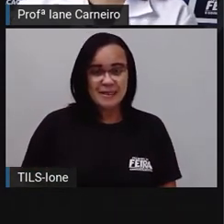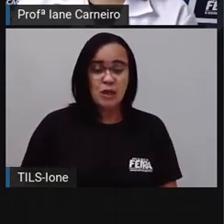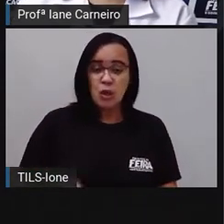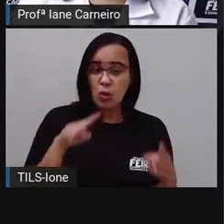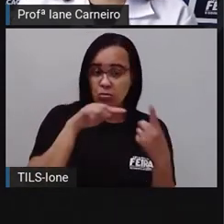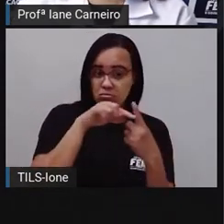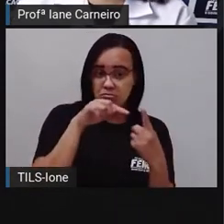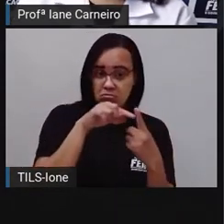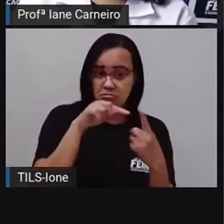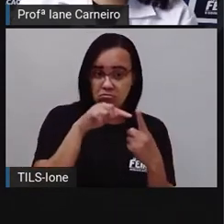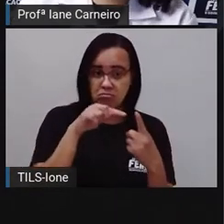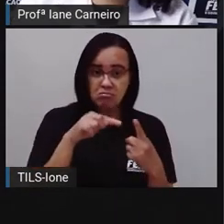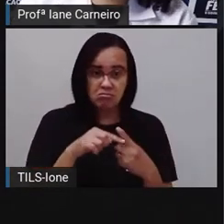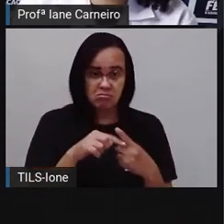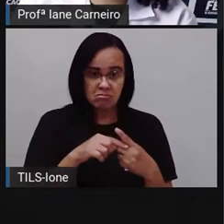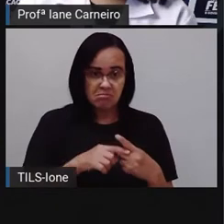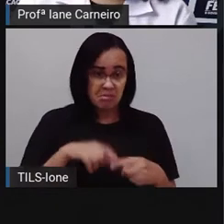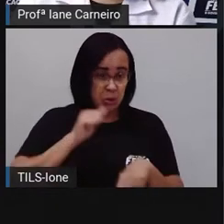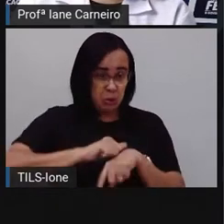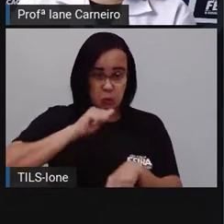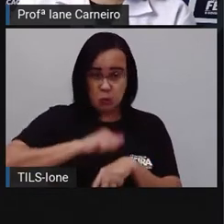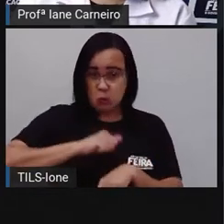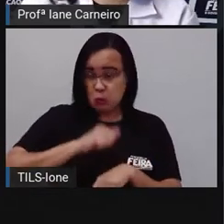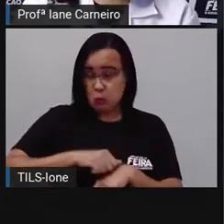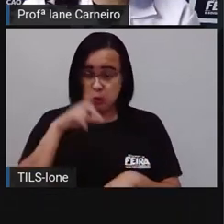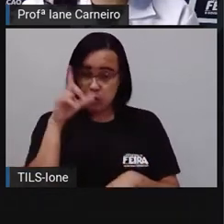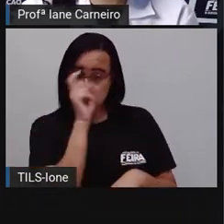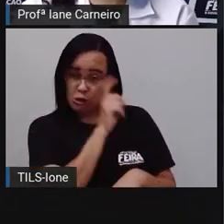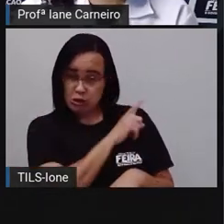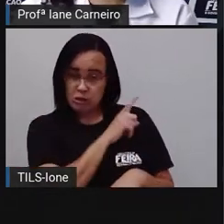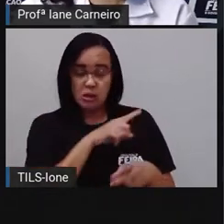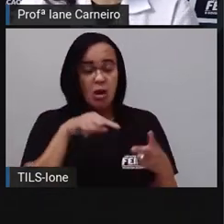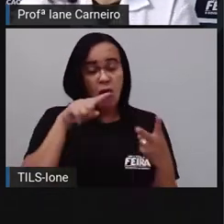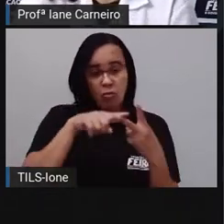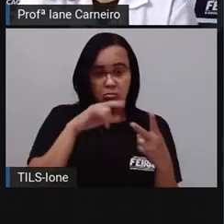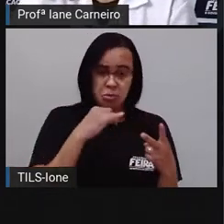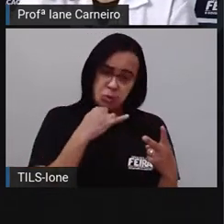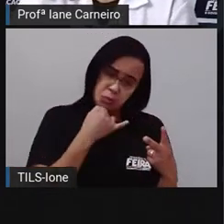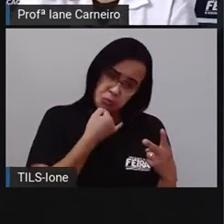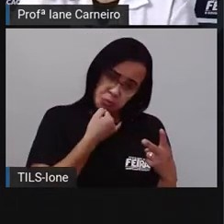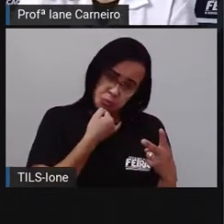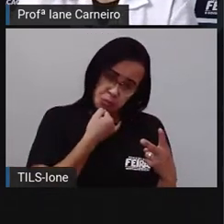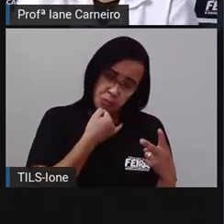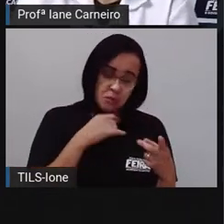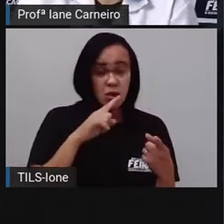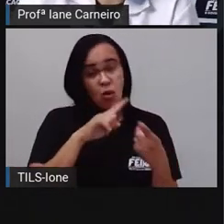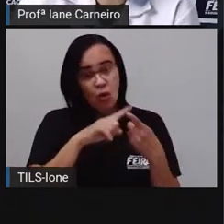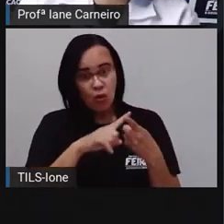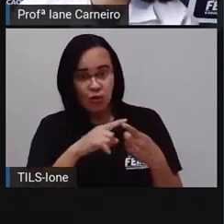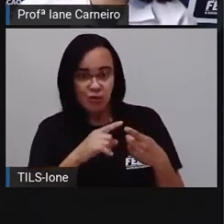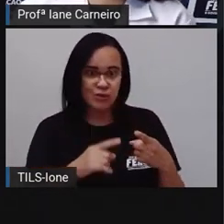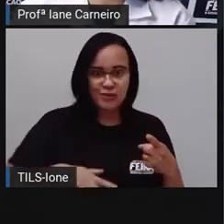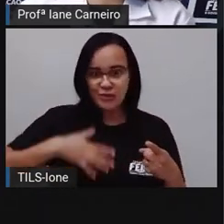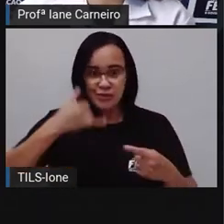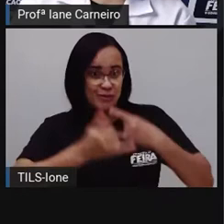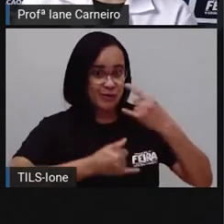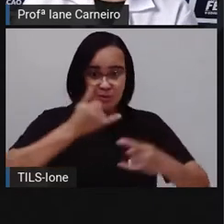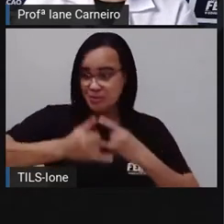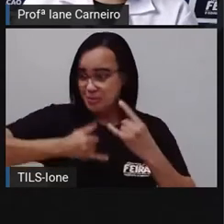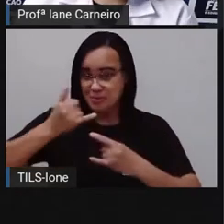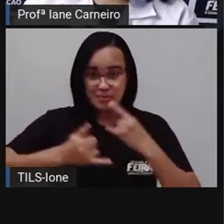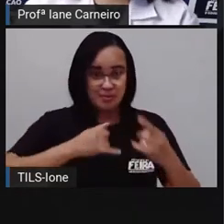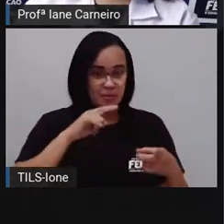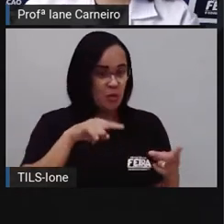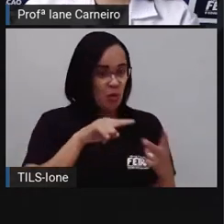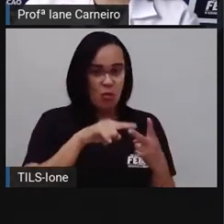Um é carrancudo, outro é tristonho. Um é divertido, outro é enfadonho.